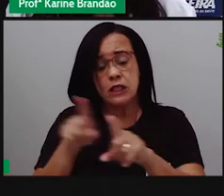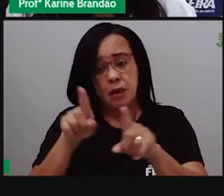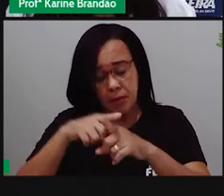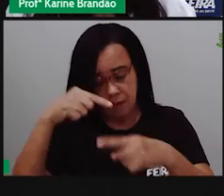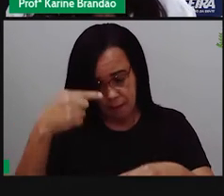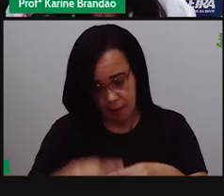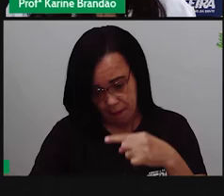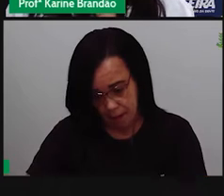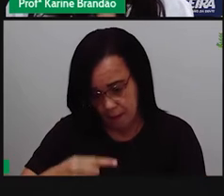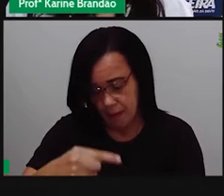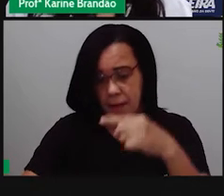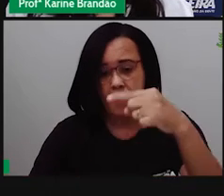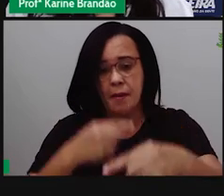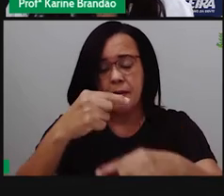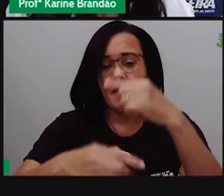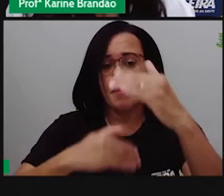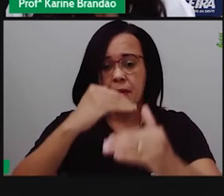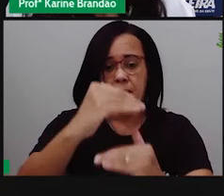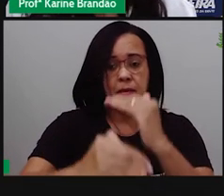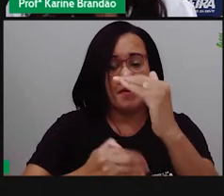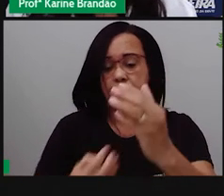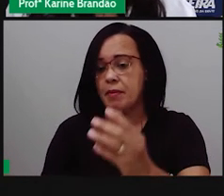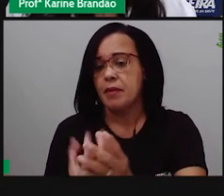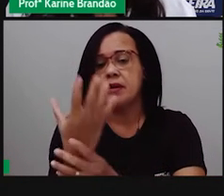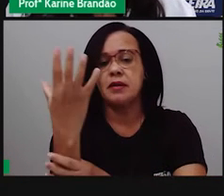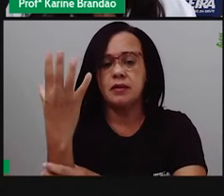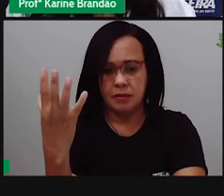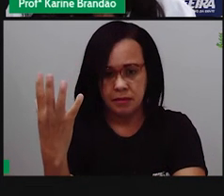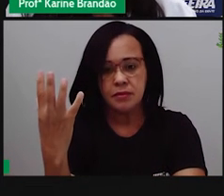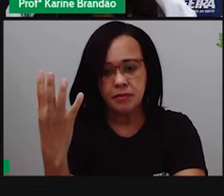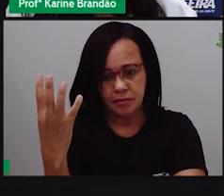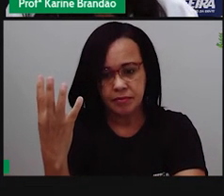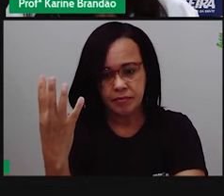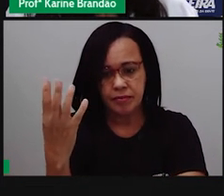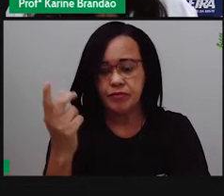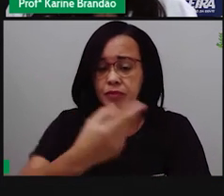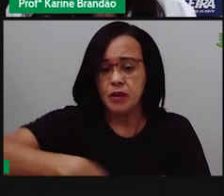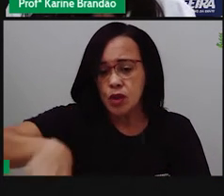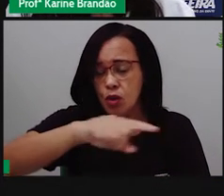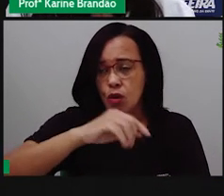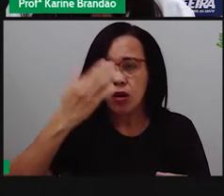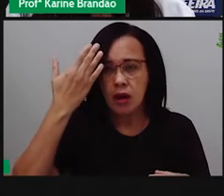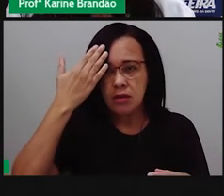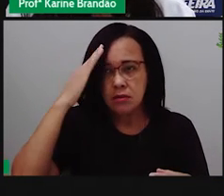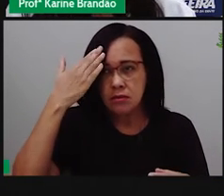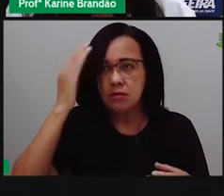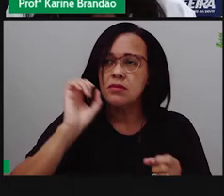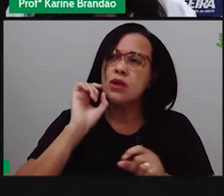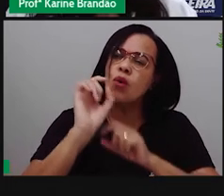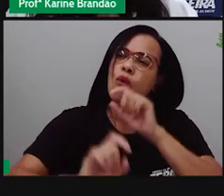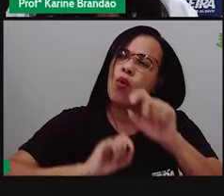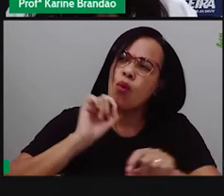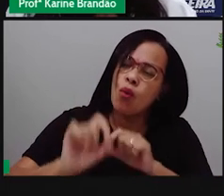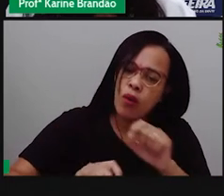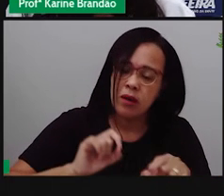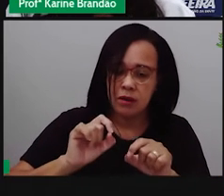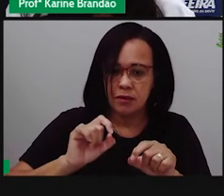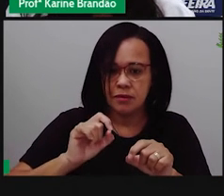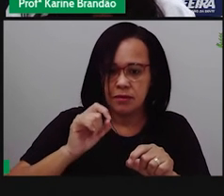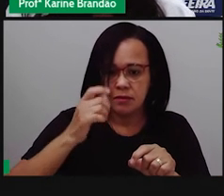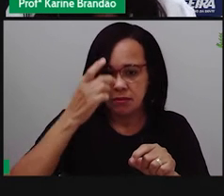então, o que é essa diversidade biológica? A gente pode entender que a diversidade biológica, ela é a